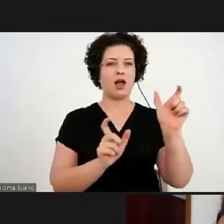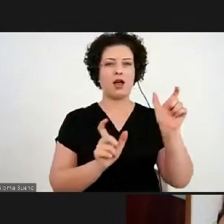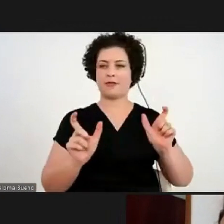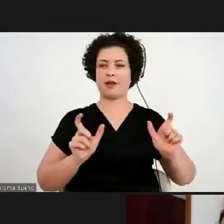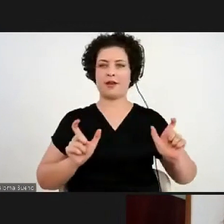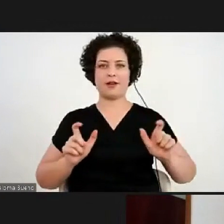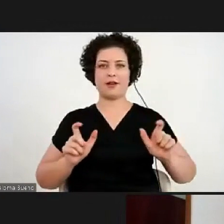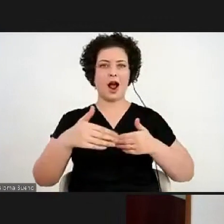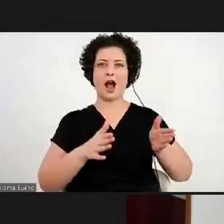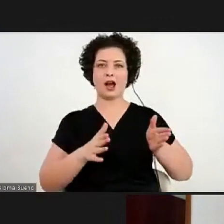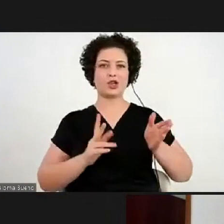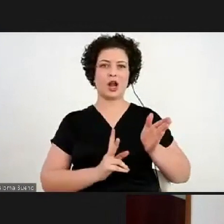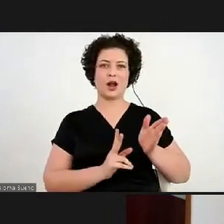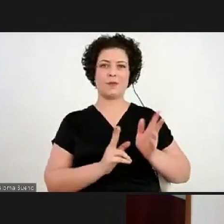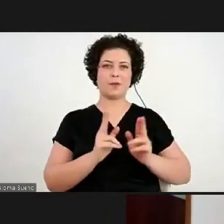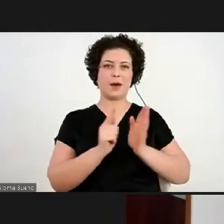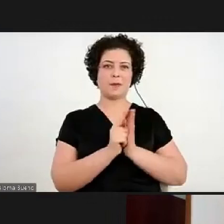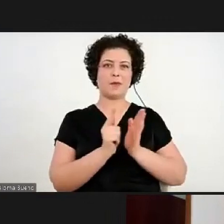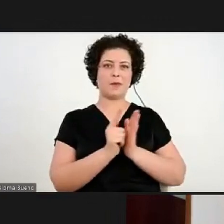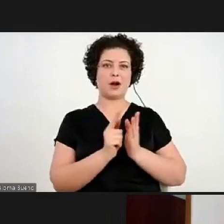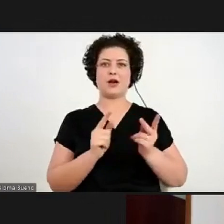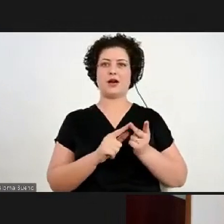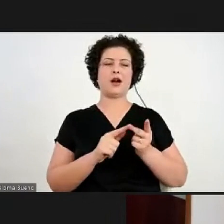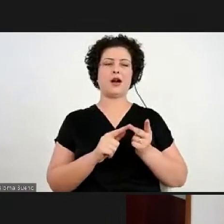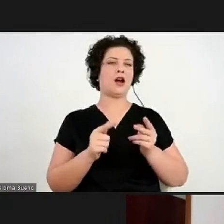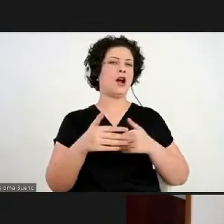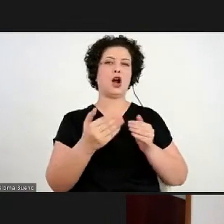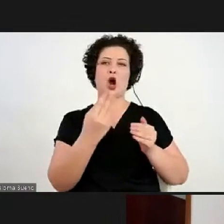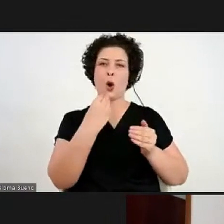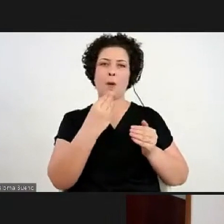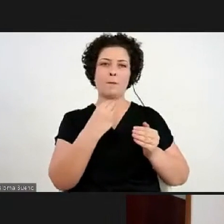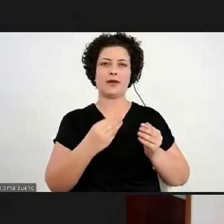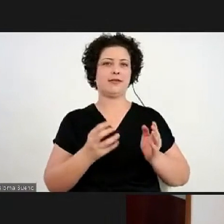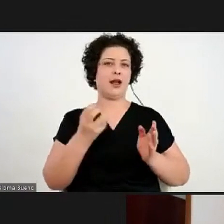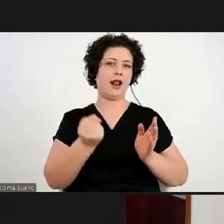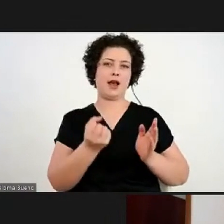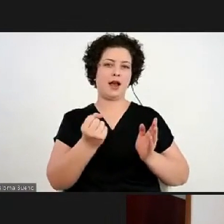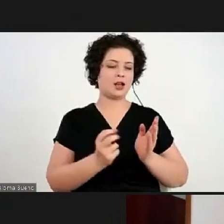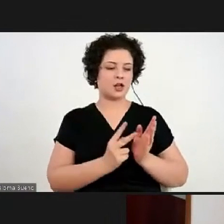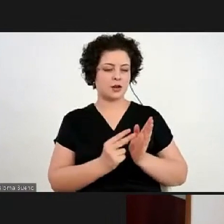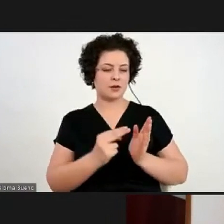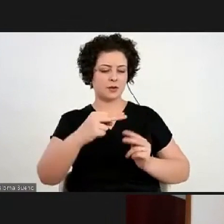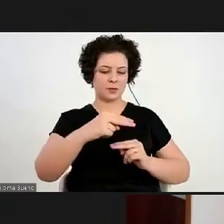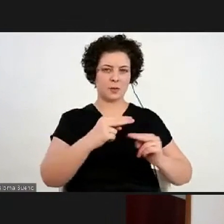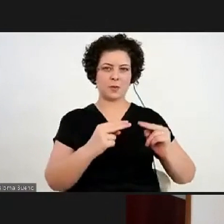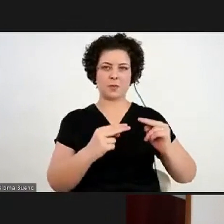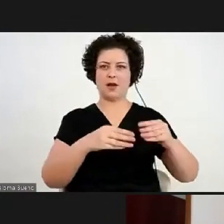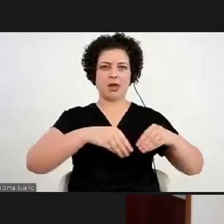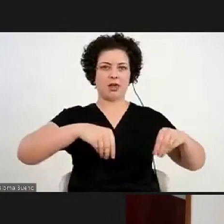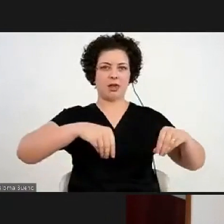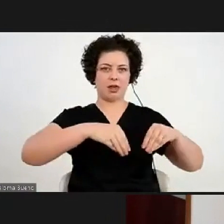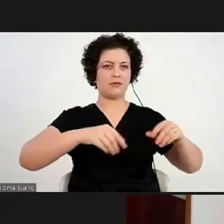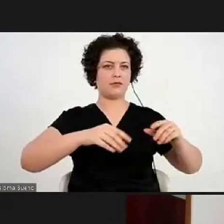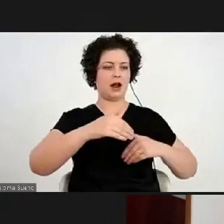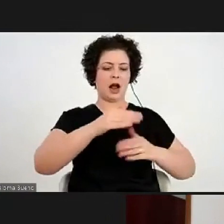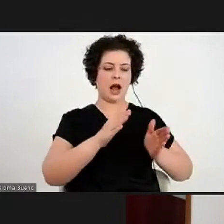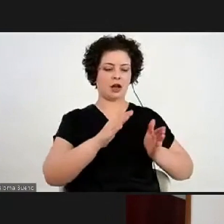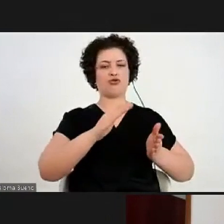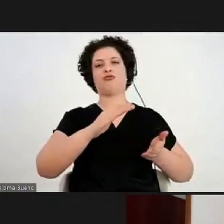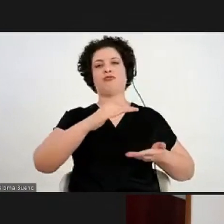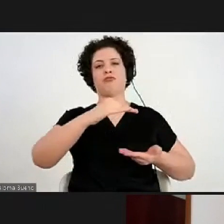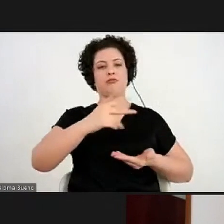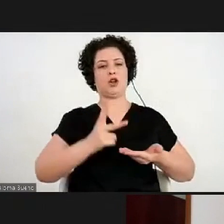caixa de aveia, a caixa do leite, do sucrilho, sei lá, e aí a partir